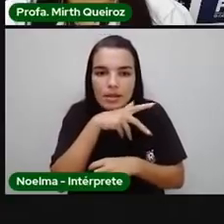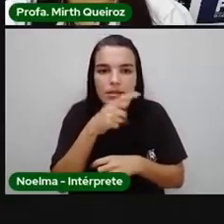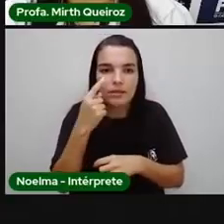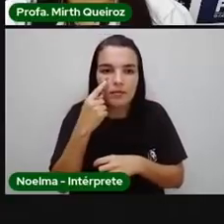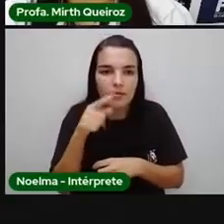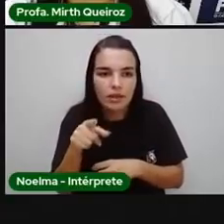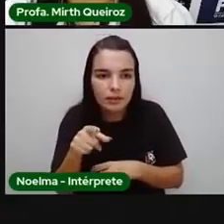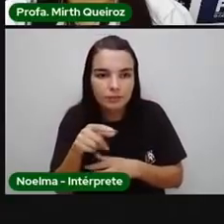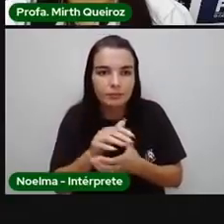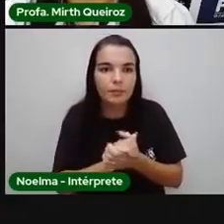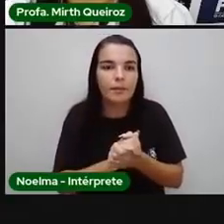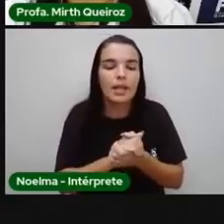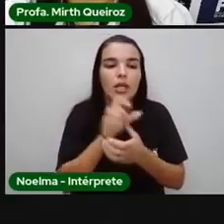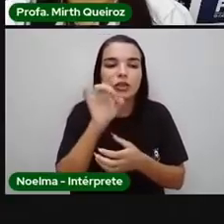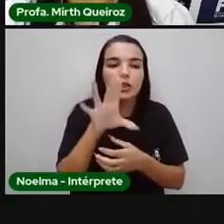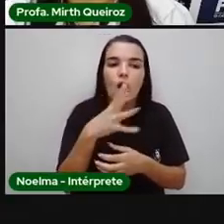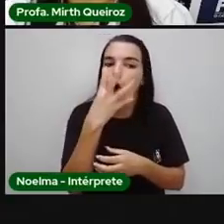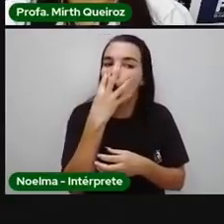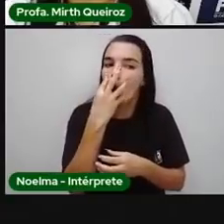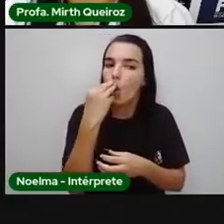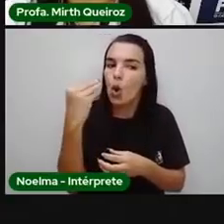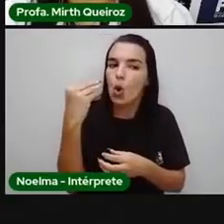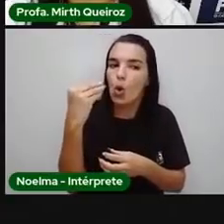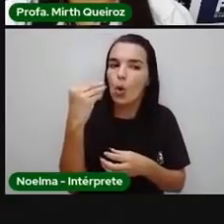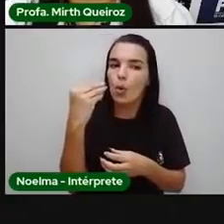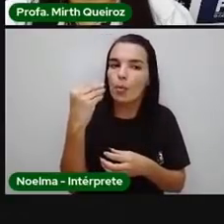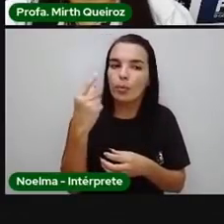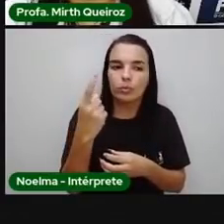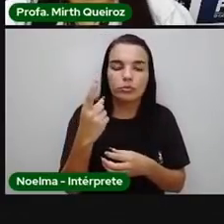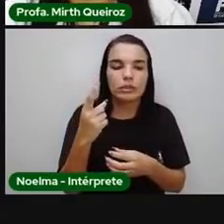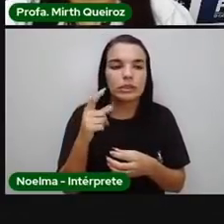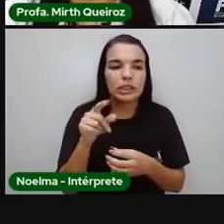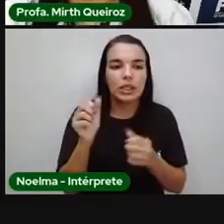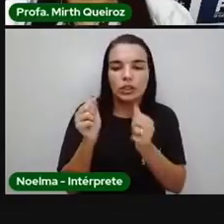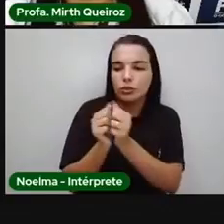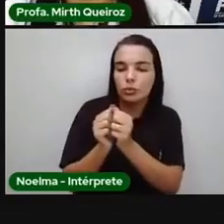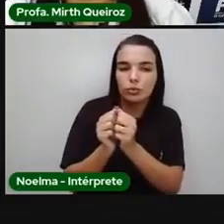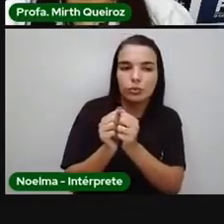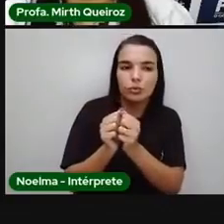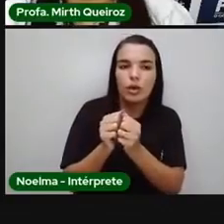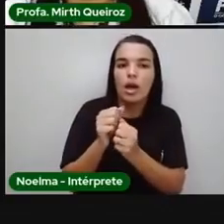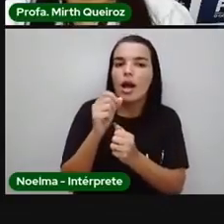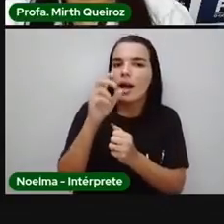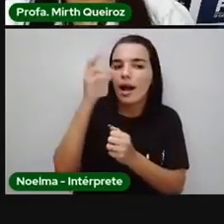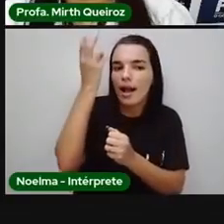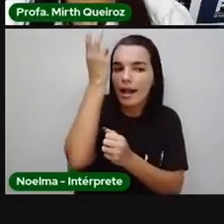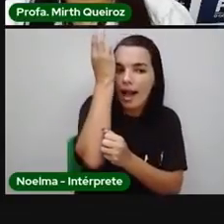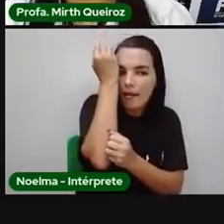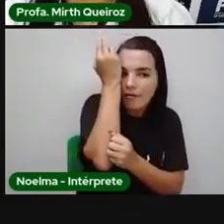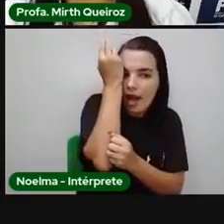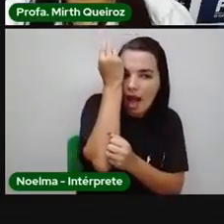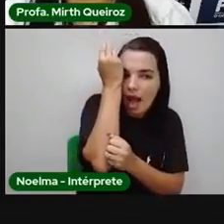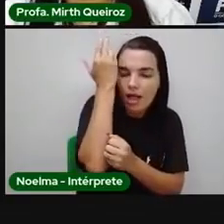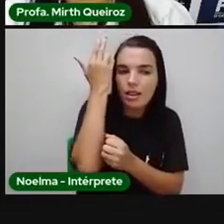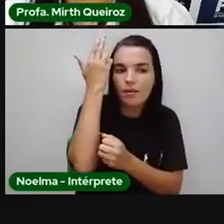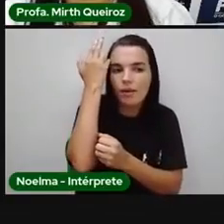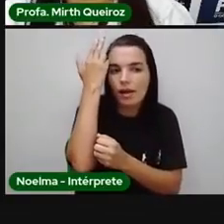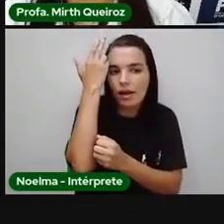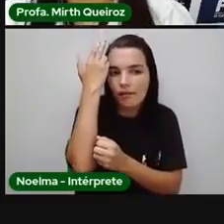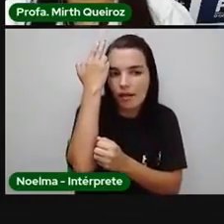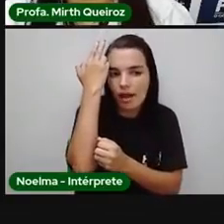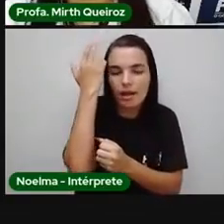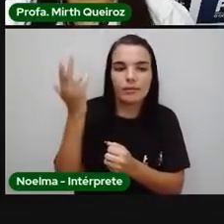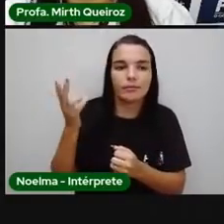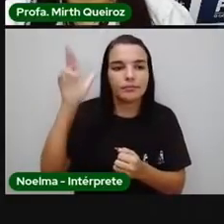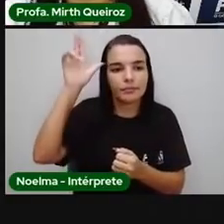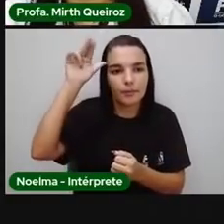exemplo, se tivesse aqui no lugar desse animal um cavalo. O cavalo é um organismo. Quando o cavalo se juntam com